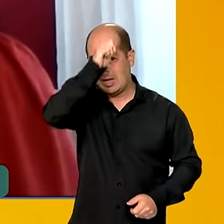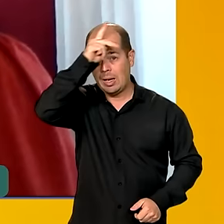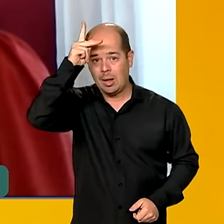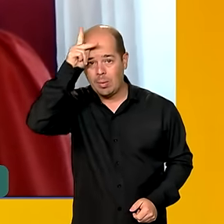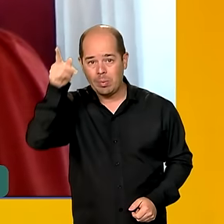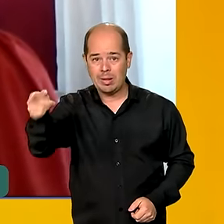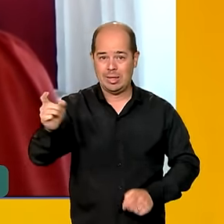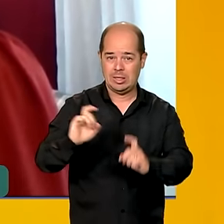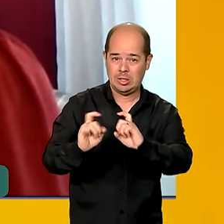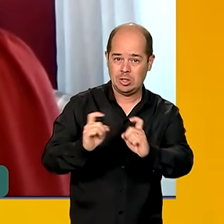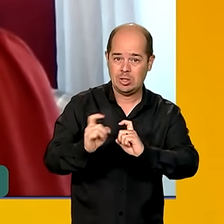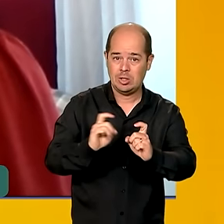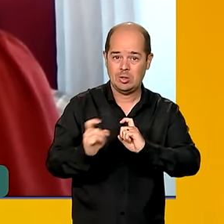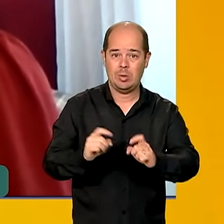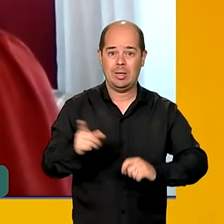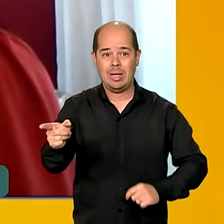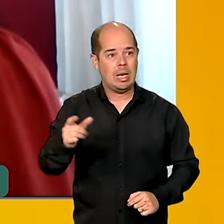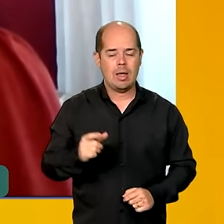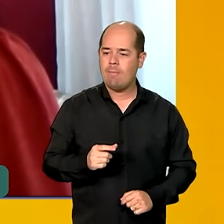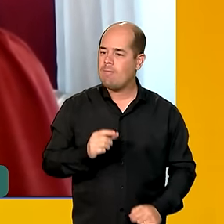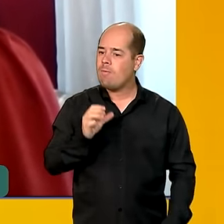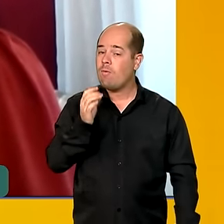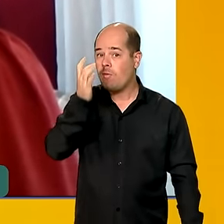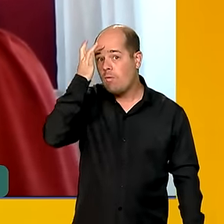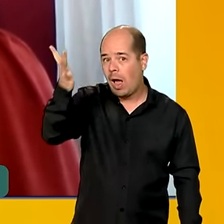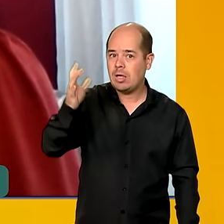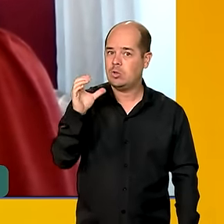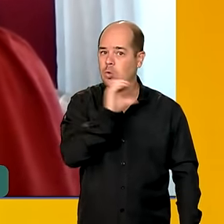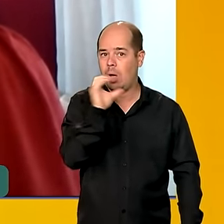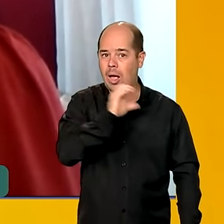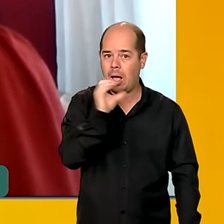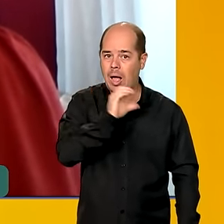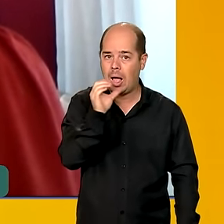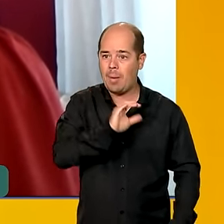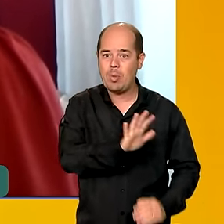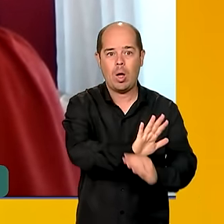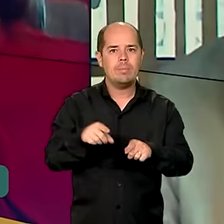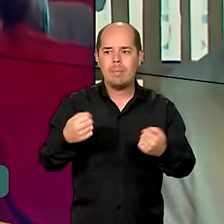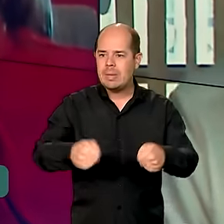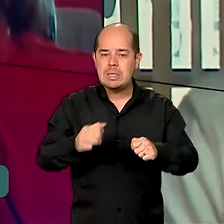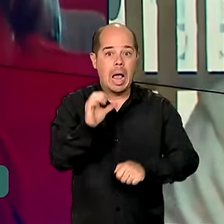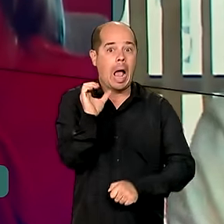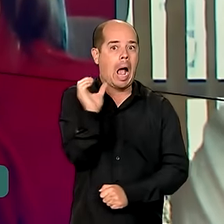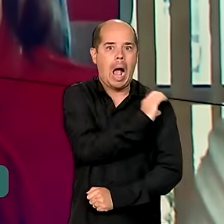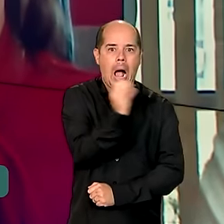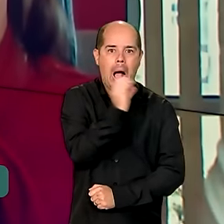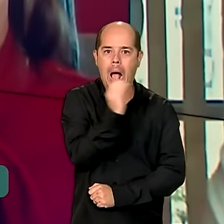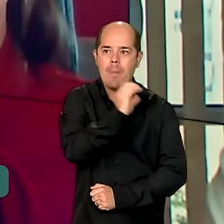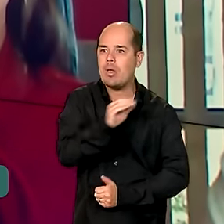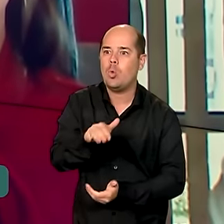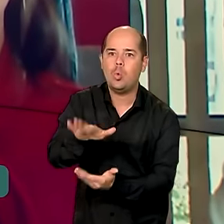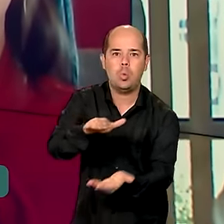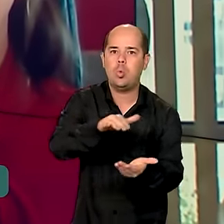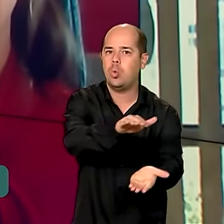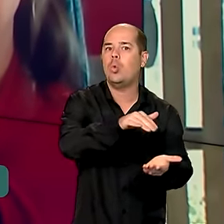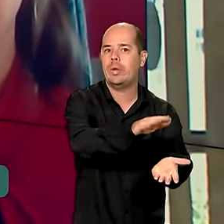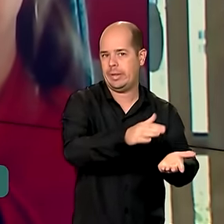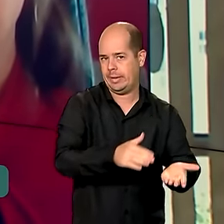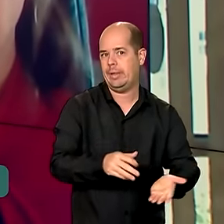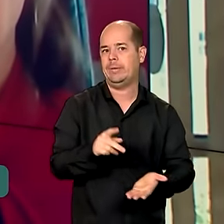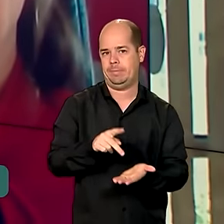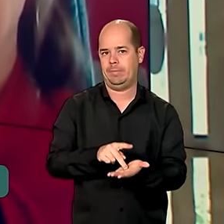nesse momento tão triste de calamidade que Rio Grande do Sul vem vivendo. Agora, outra área que a AGU também